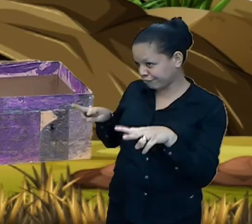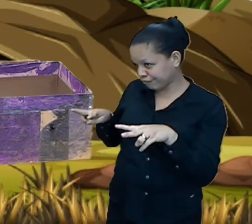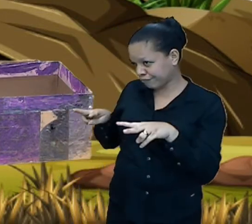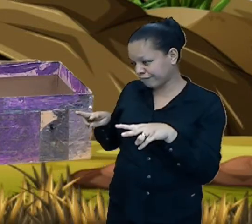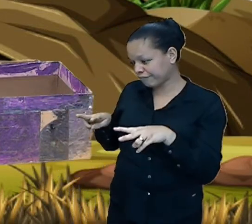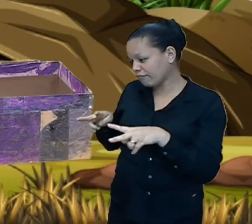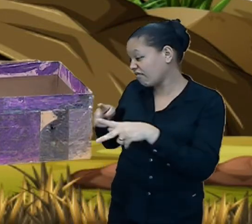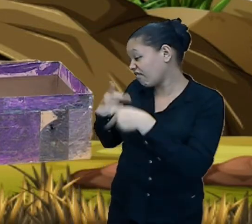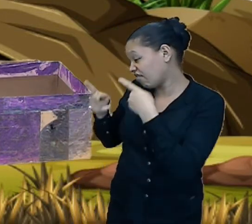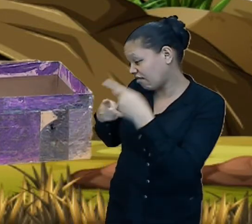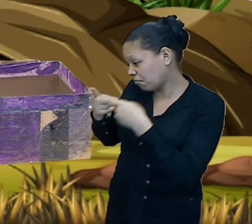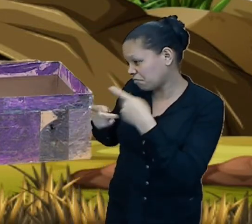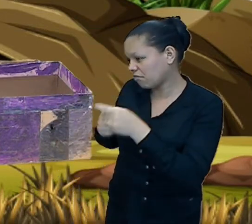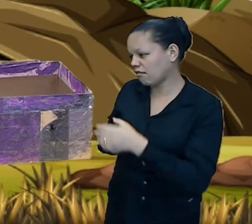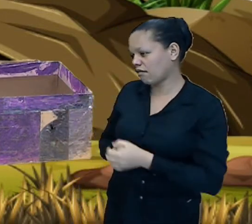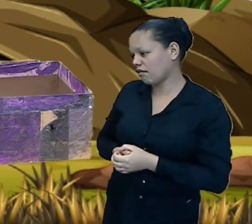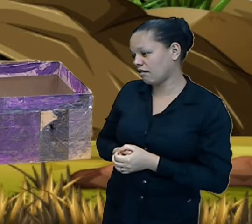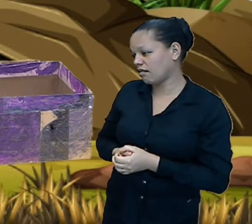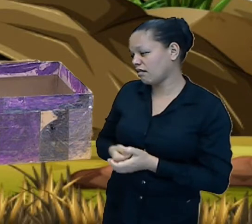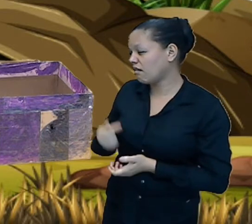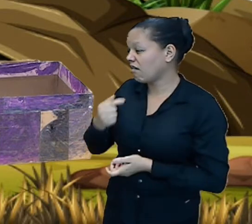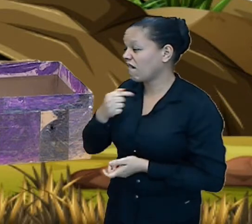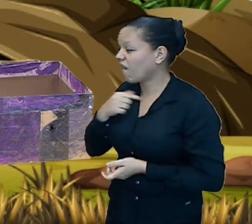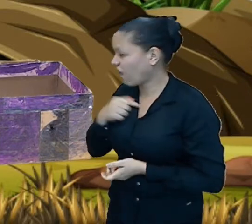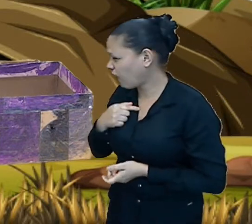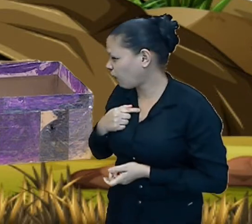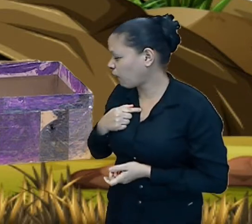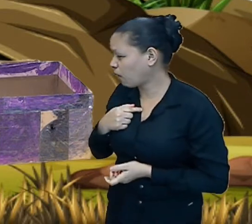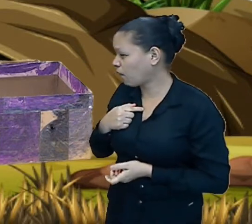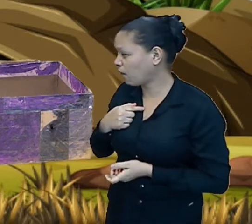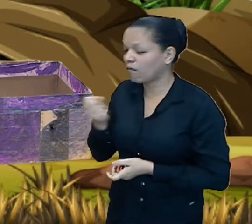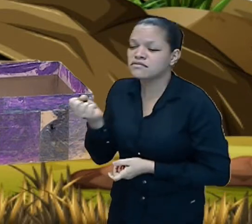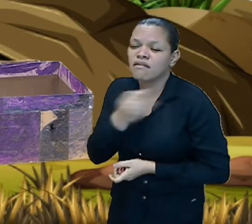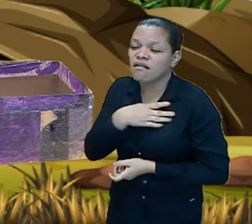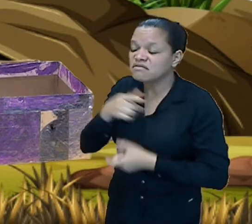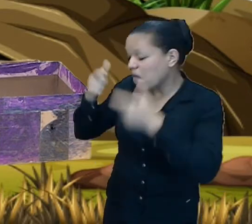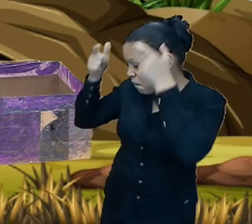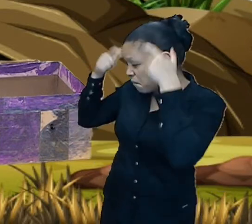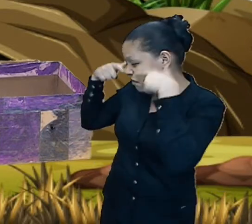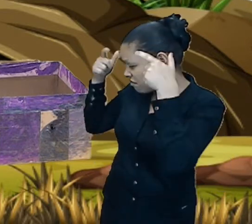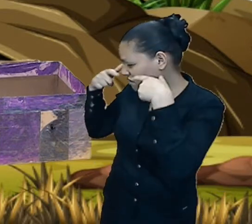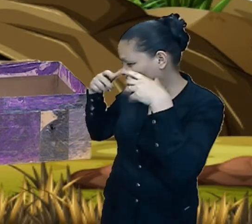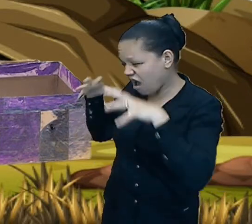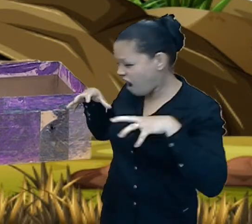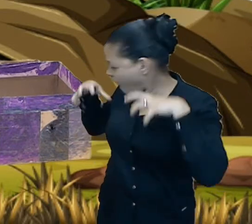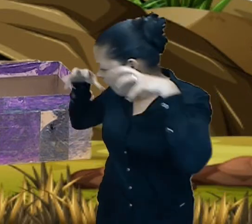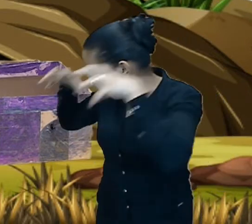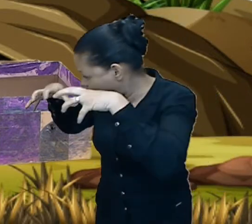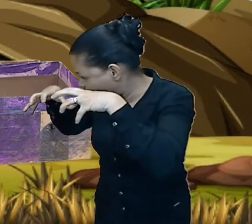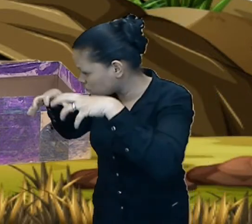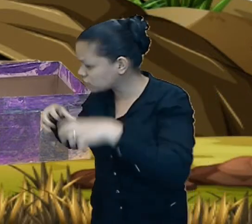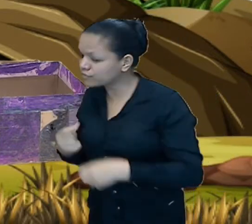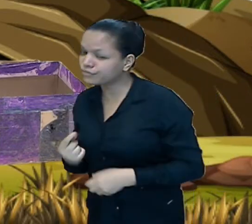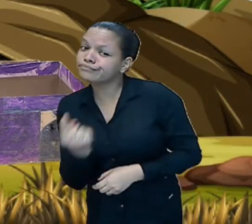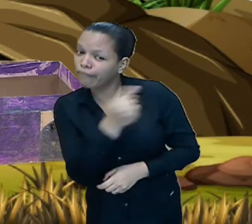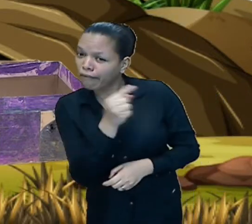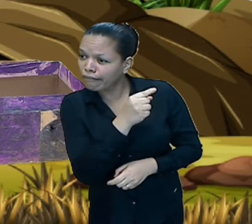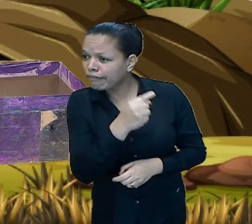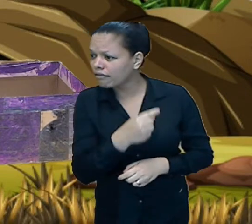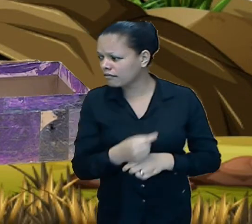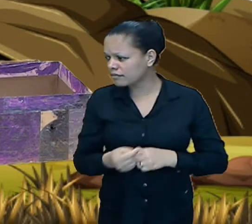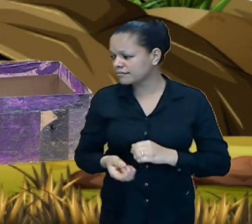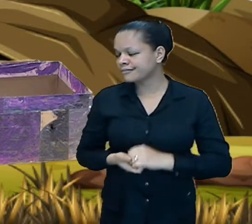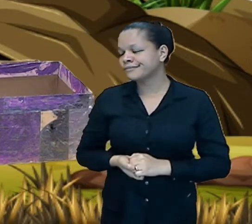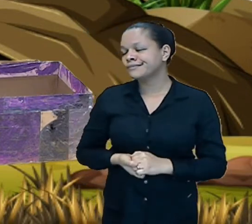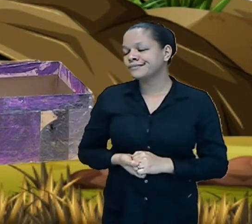tenho cara de monstro eu sou a princesa o monstro é ele ai me desculpe